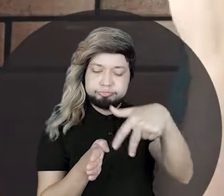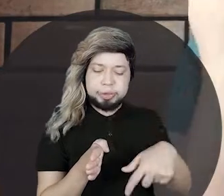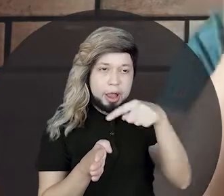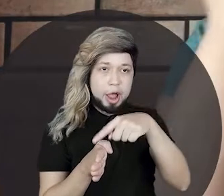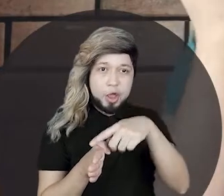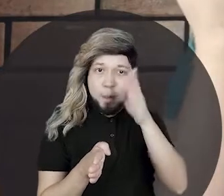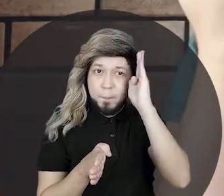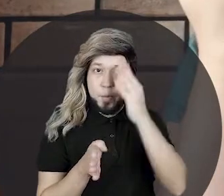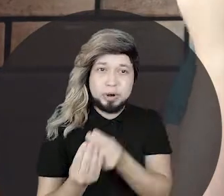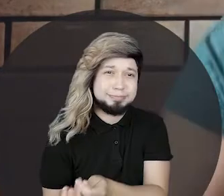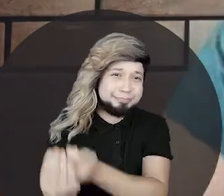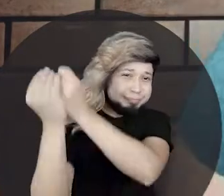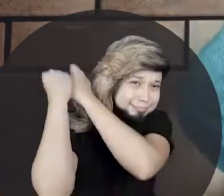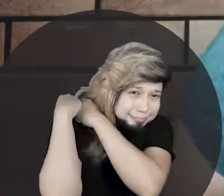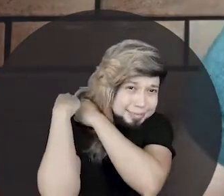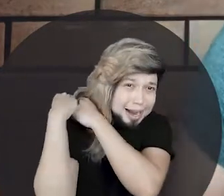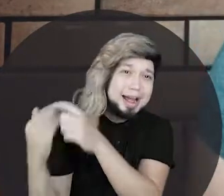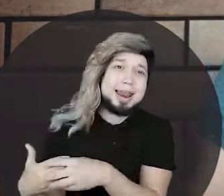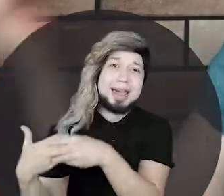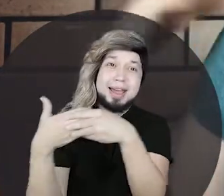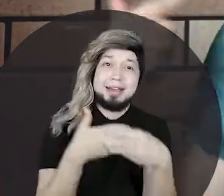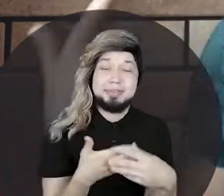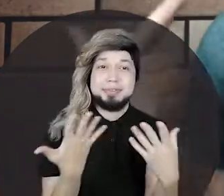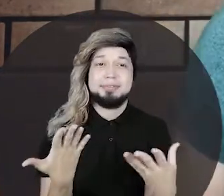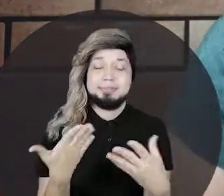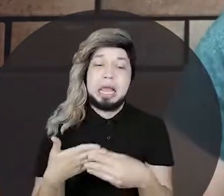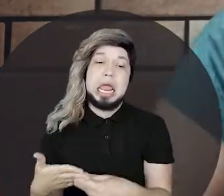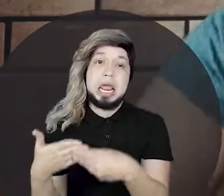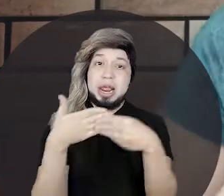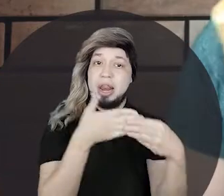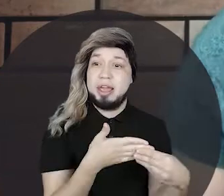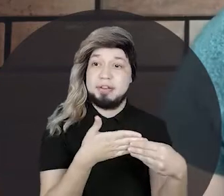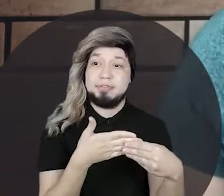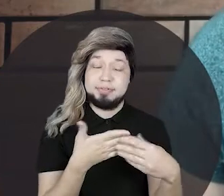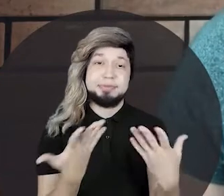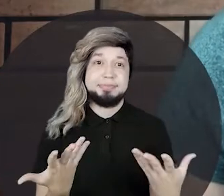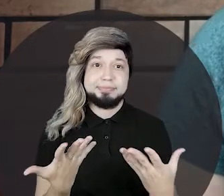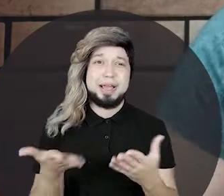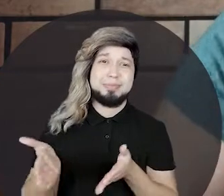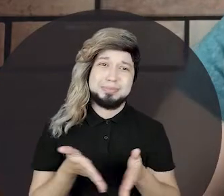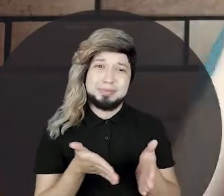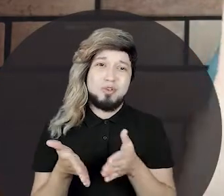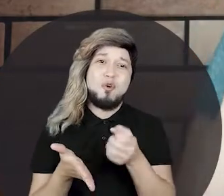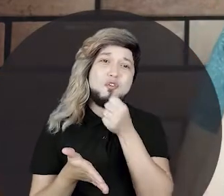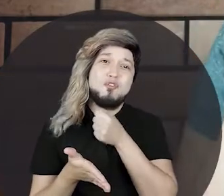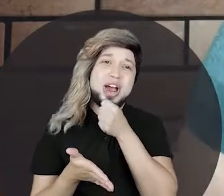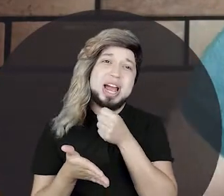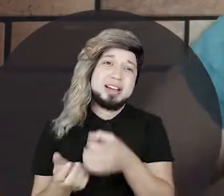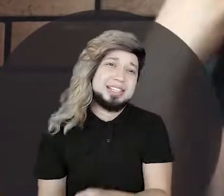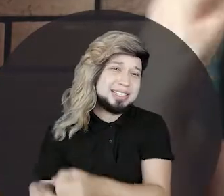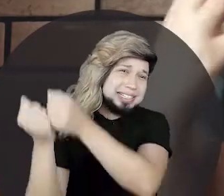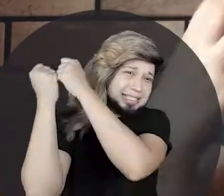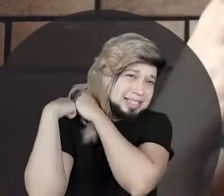botar o jumento em cima de mim. E aí o avô pegou o jumento, botou aqui nas costas e levou o jumento. E foi andando o